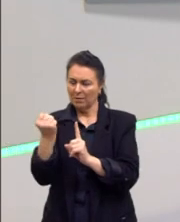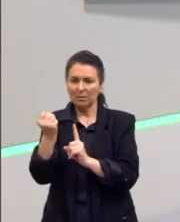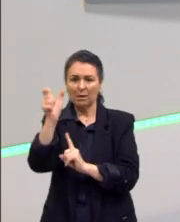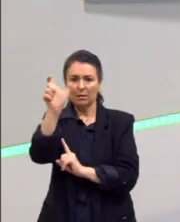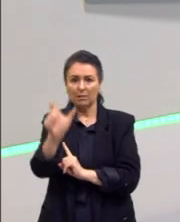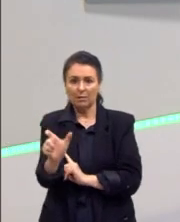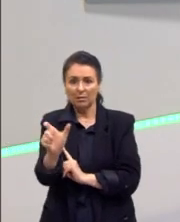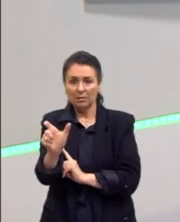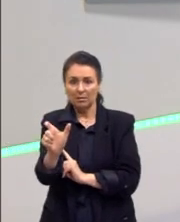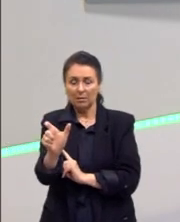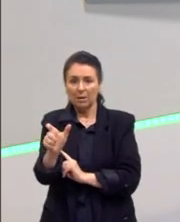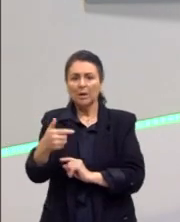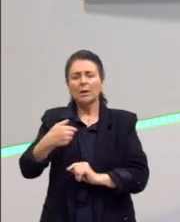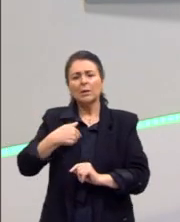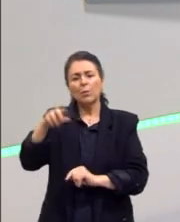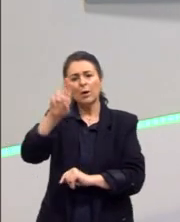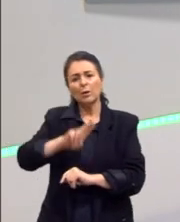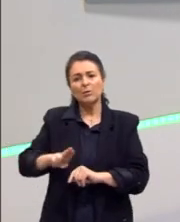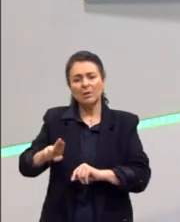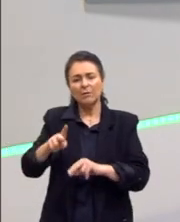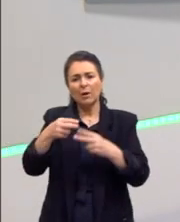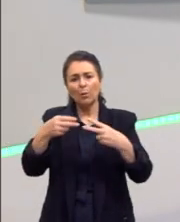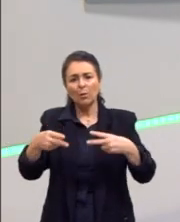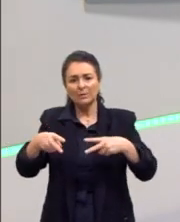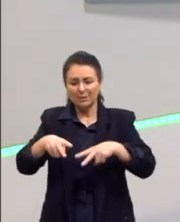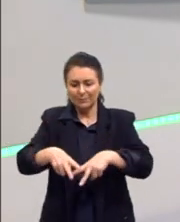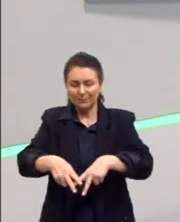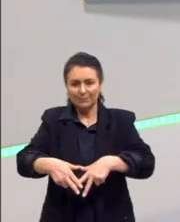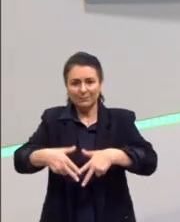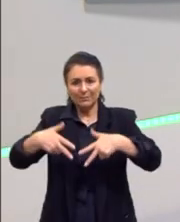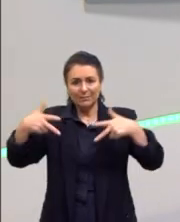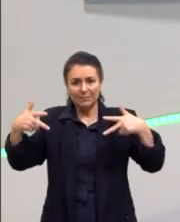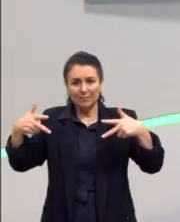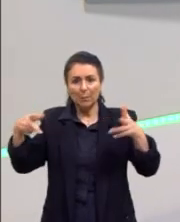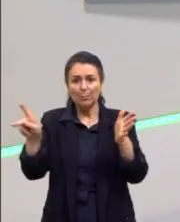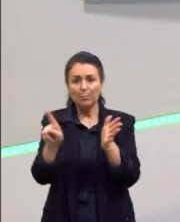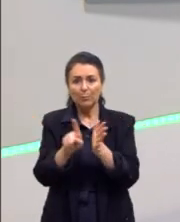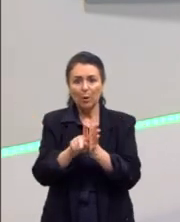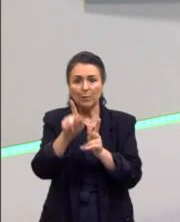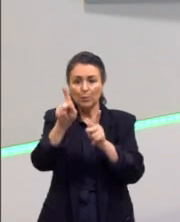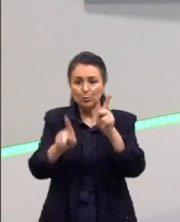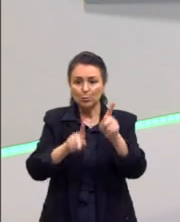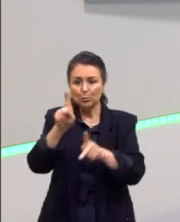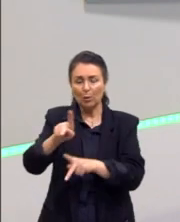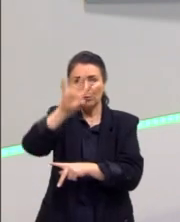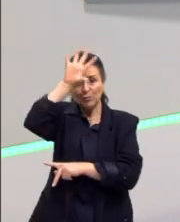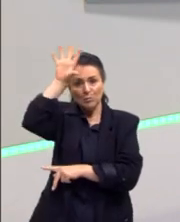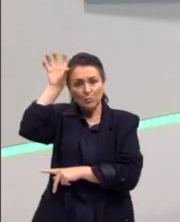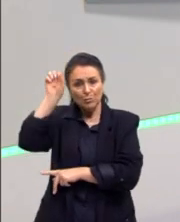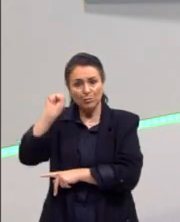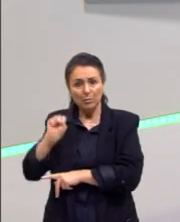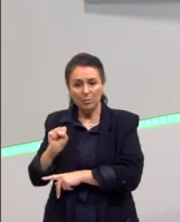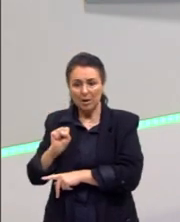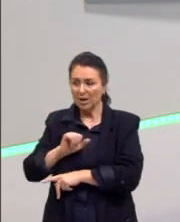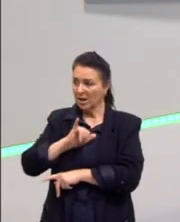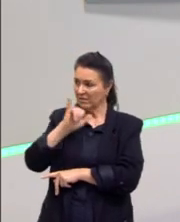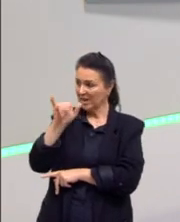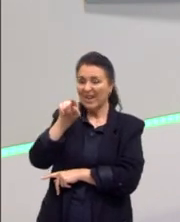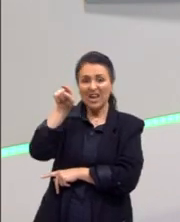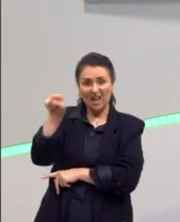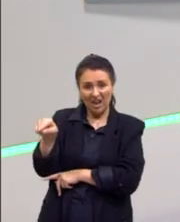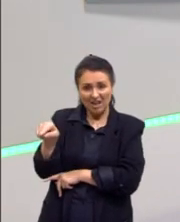étnicas, características típicas de povos africanos e afirmou que aquilo era um criminoso.